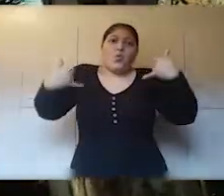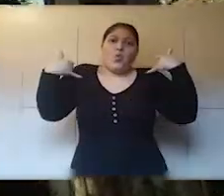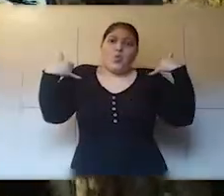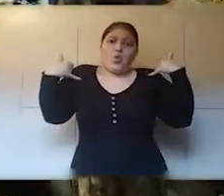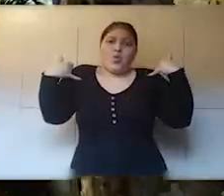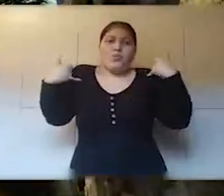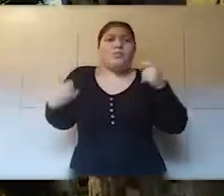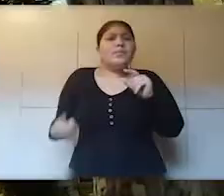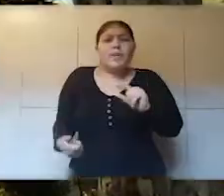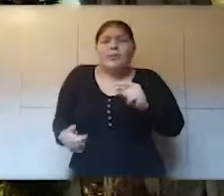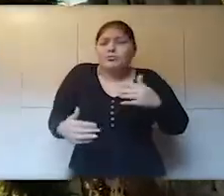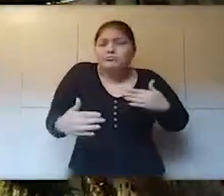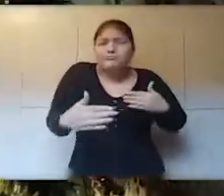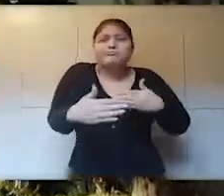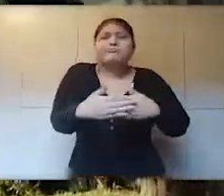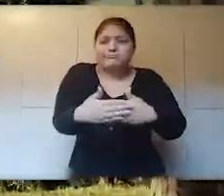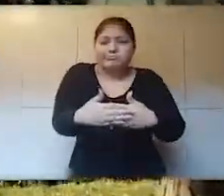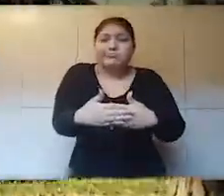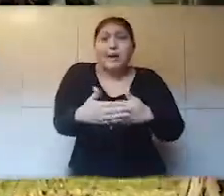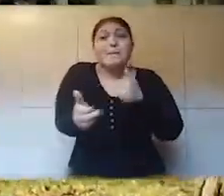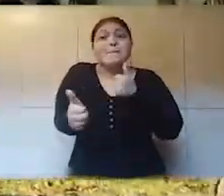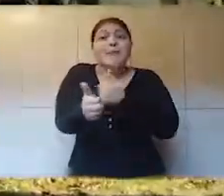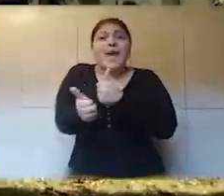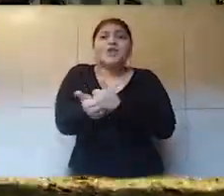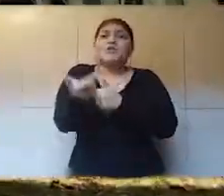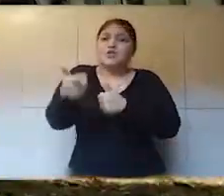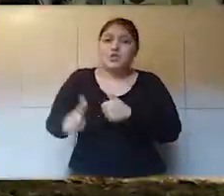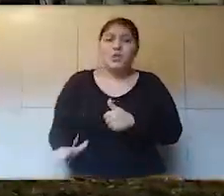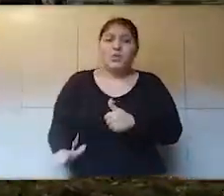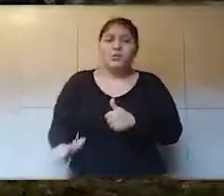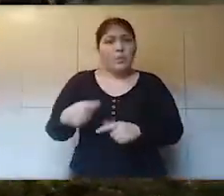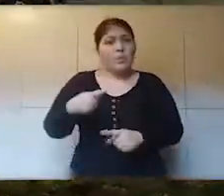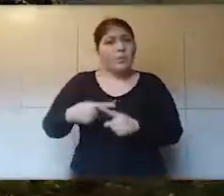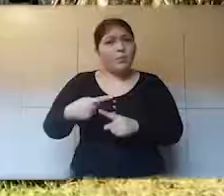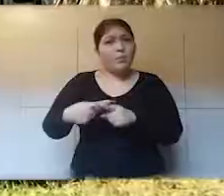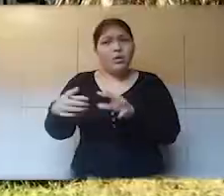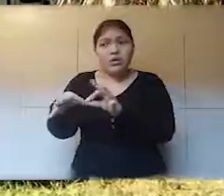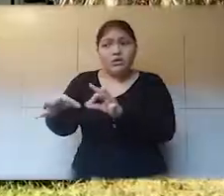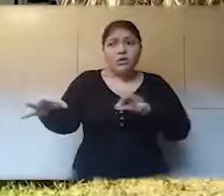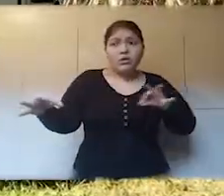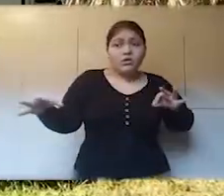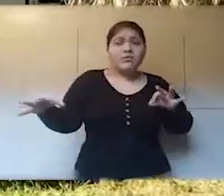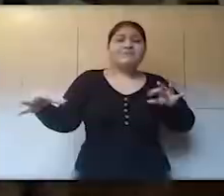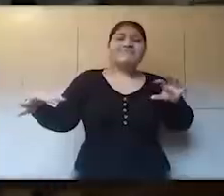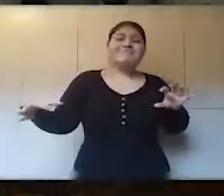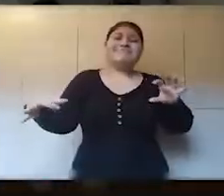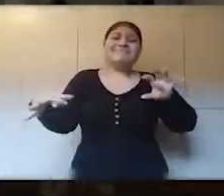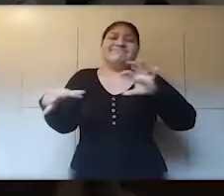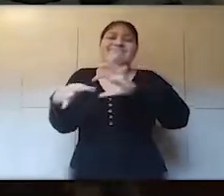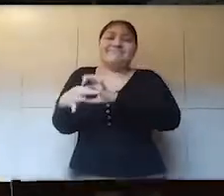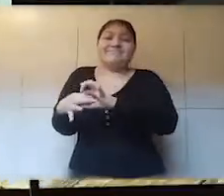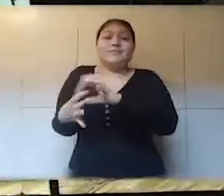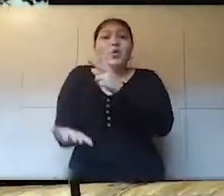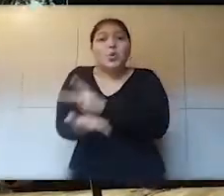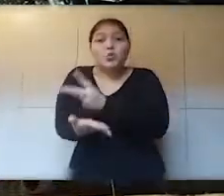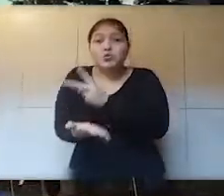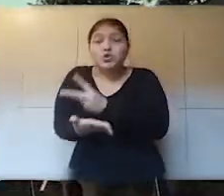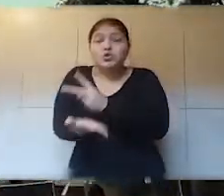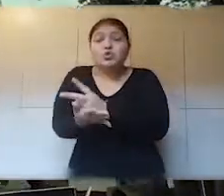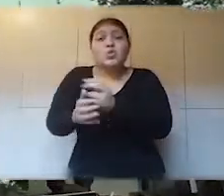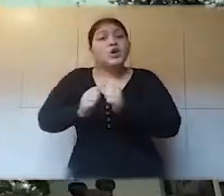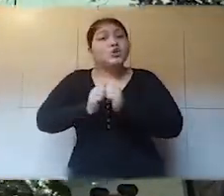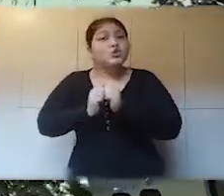novamente. Afinal, estamos distanciados, mas não distantes. Continuamos juntos